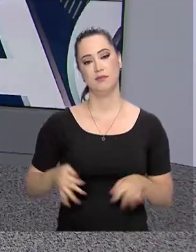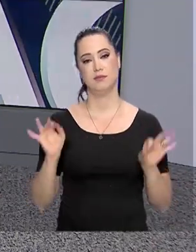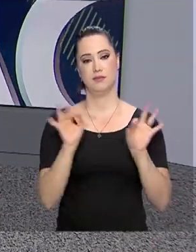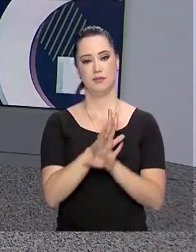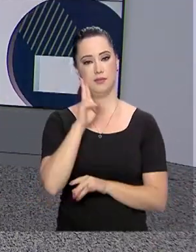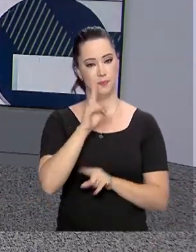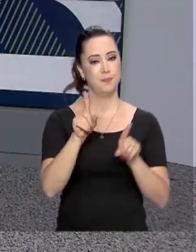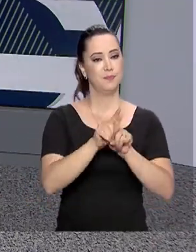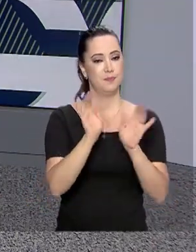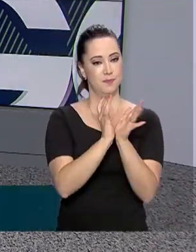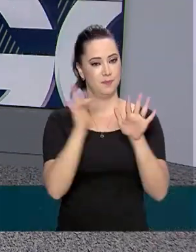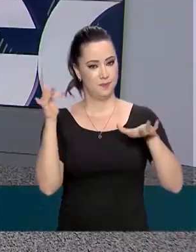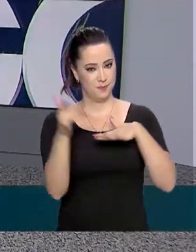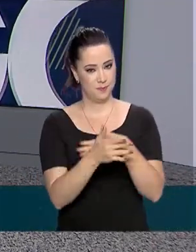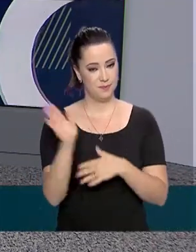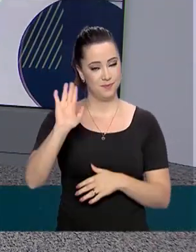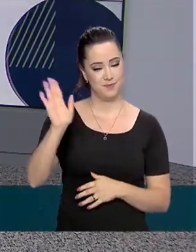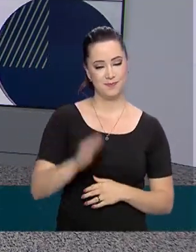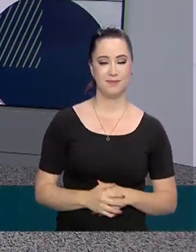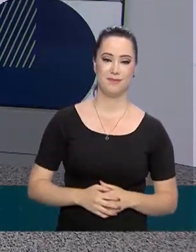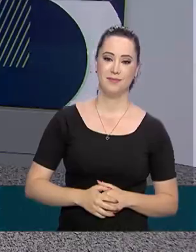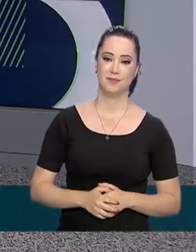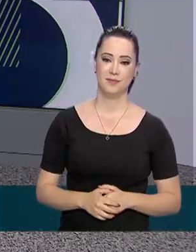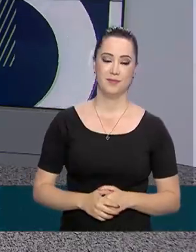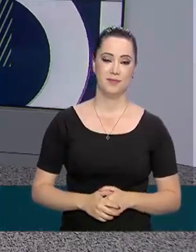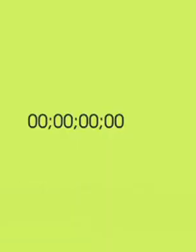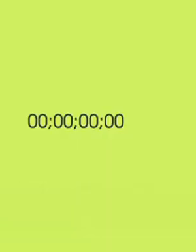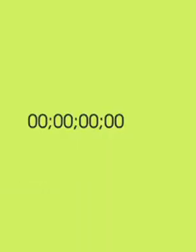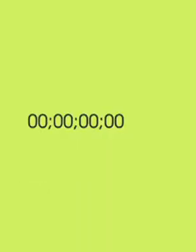acompanhando também pelas redes sociais. Até mais!